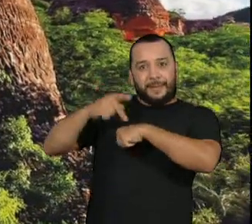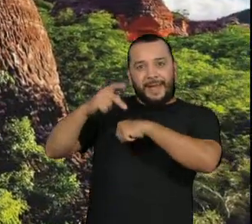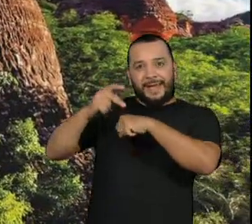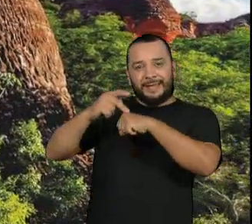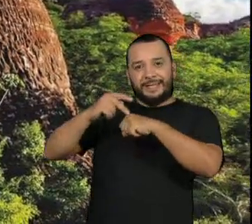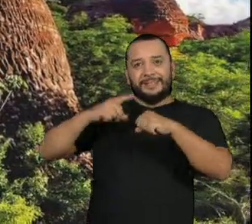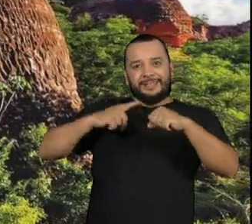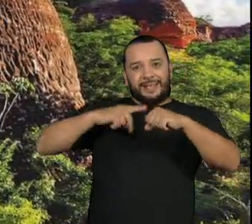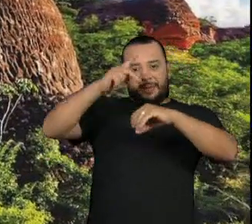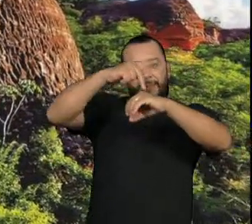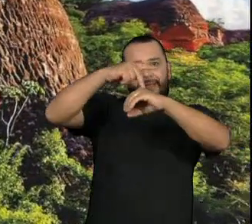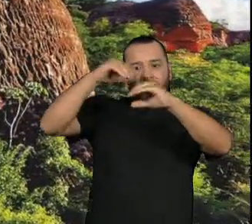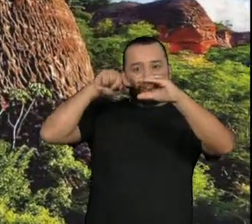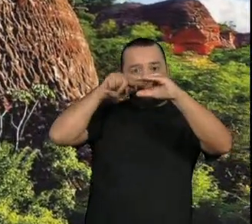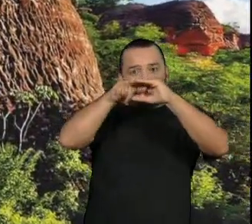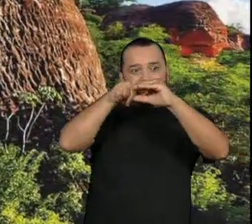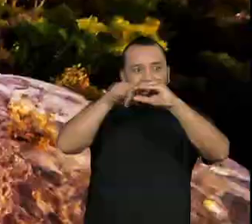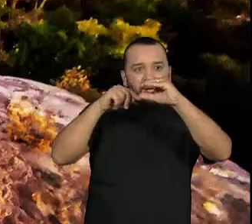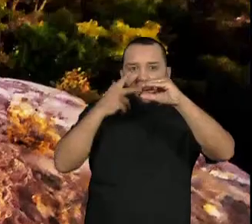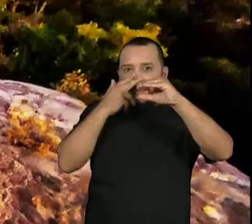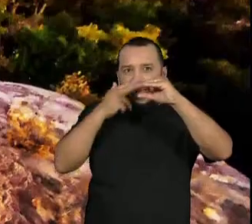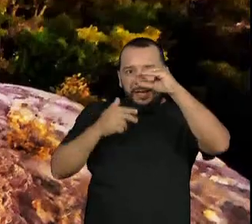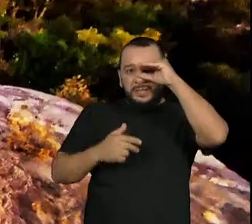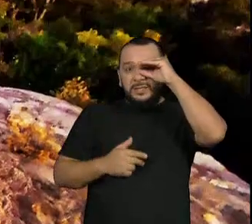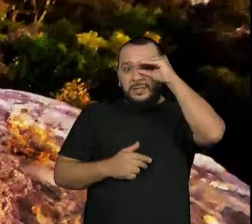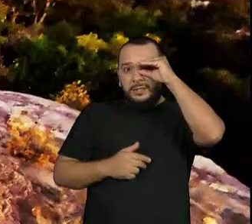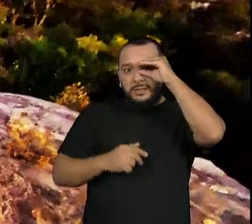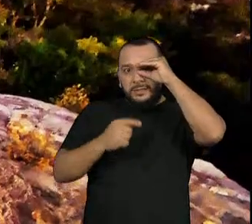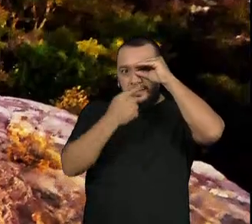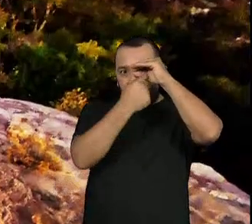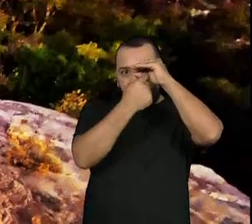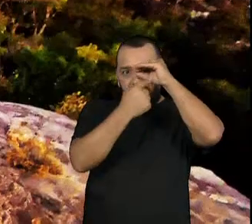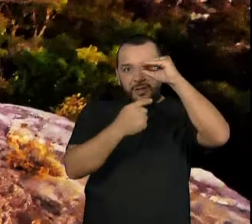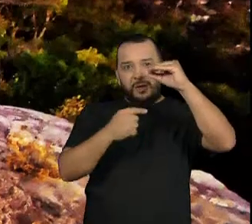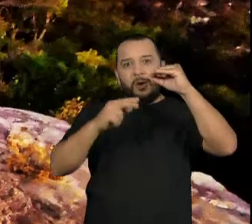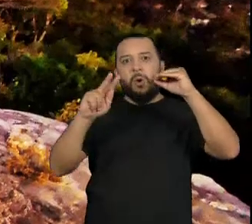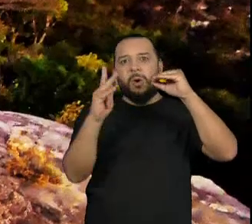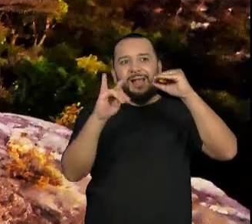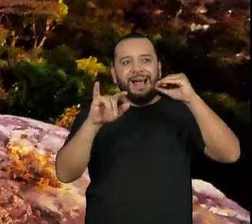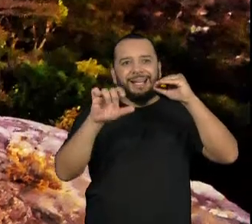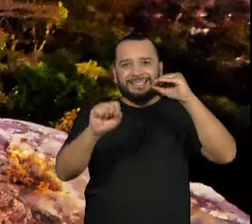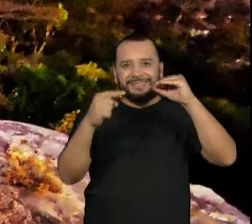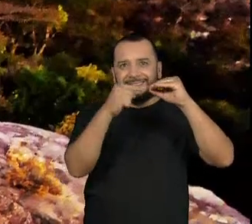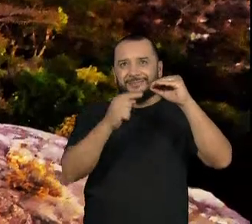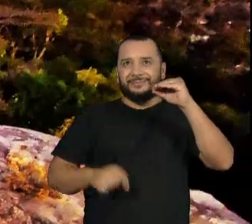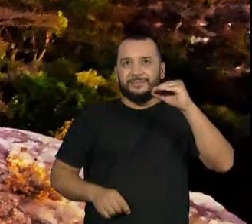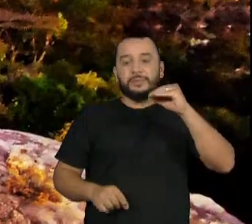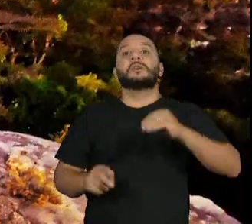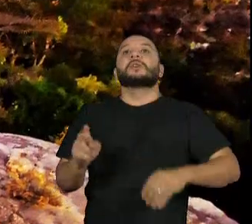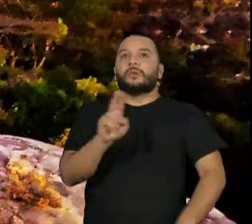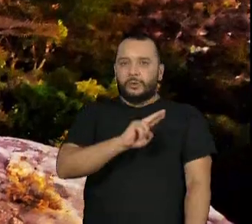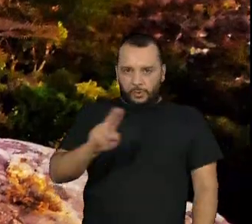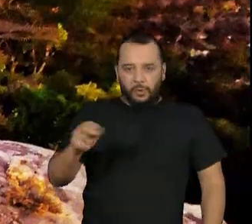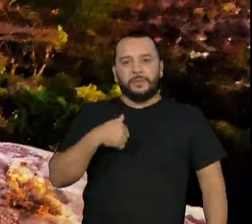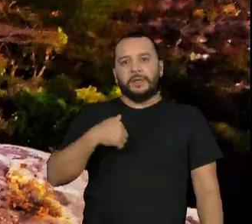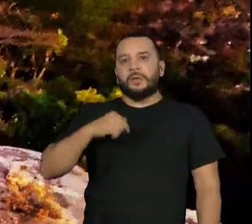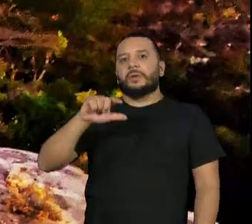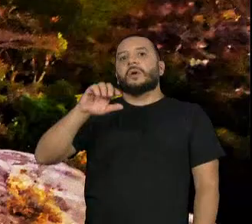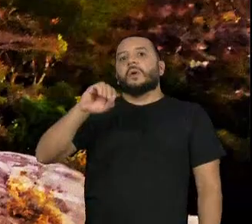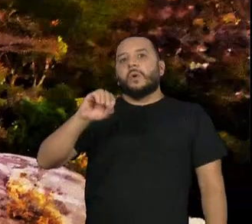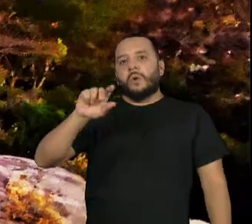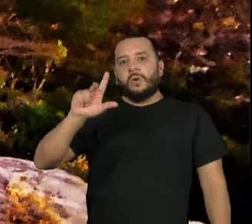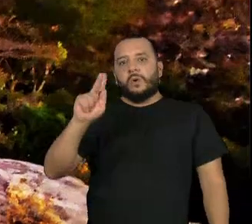encontrada na região, a Pedra do Olhais. Embora o nome seja Olhais, a